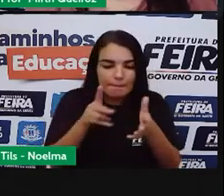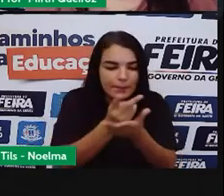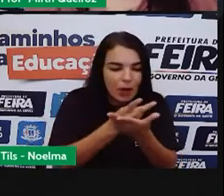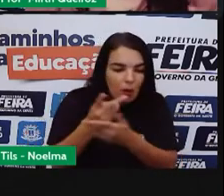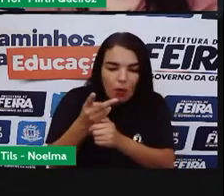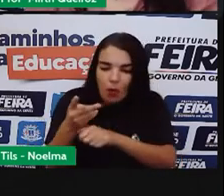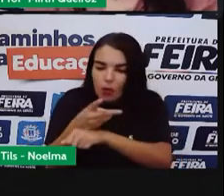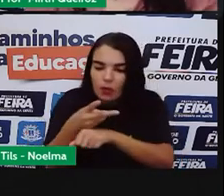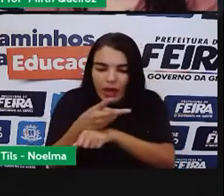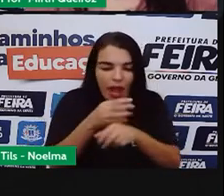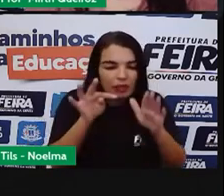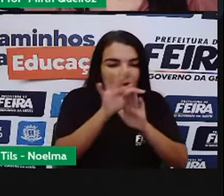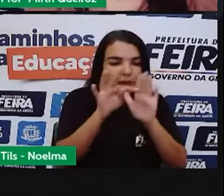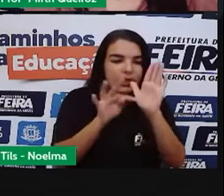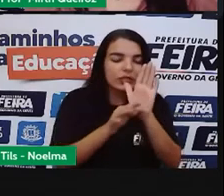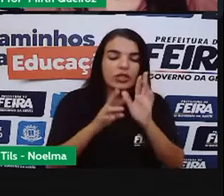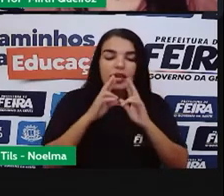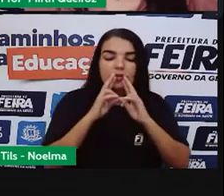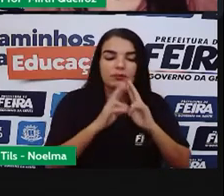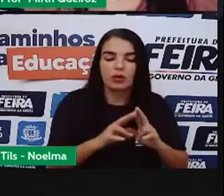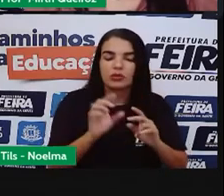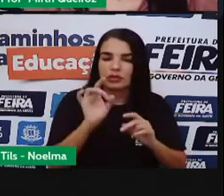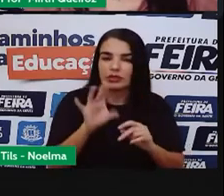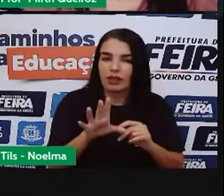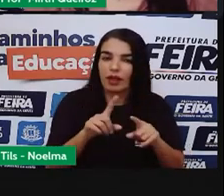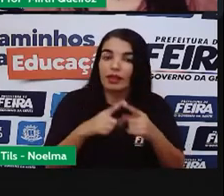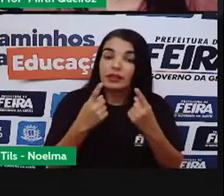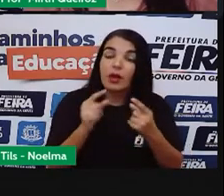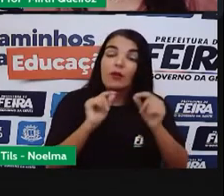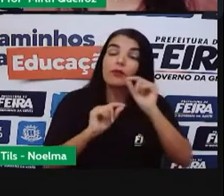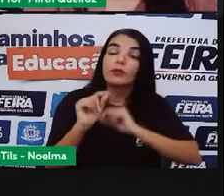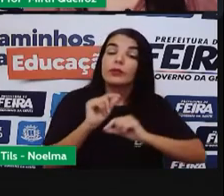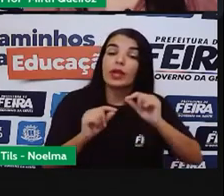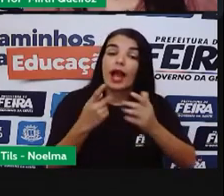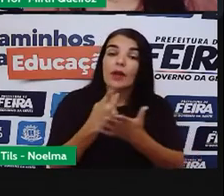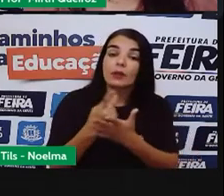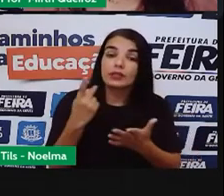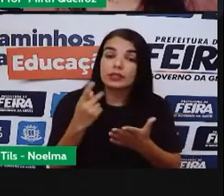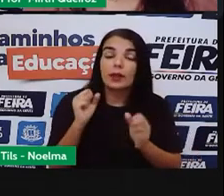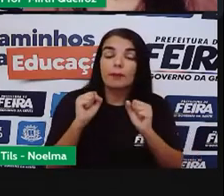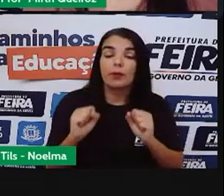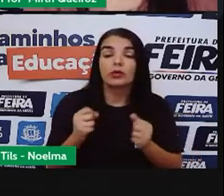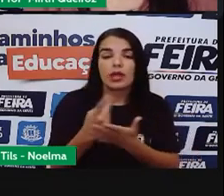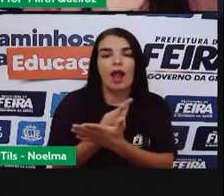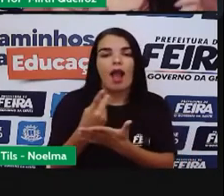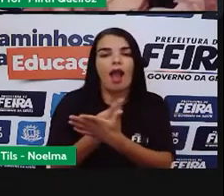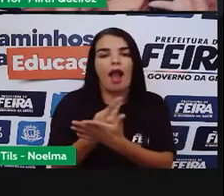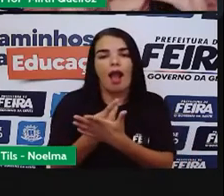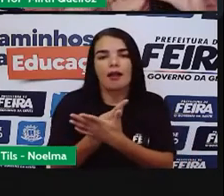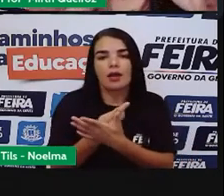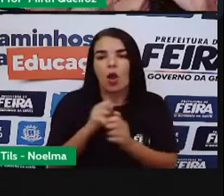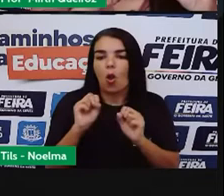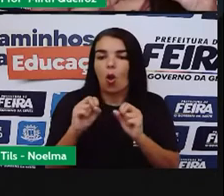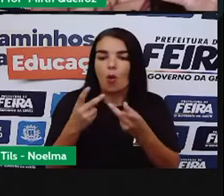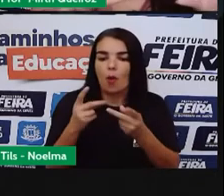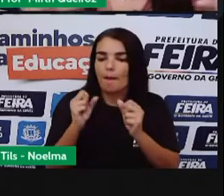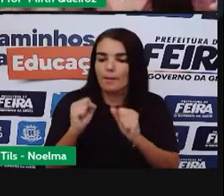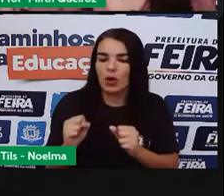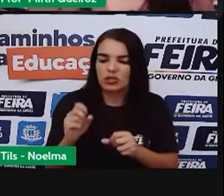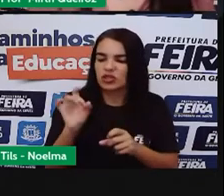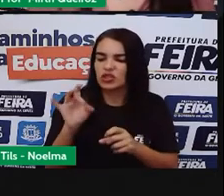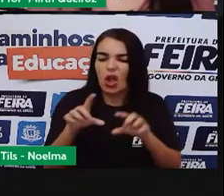resposta. Isso aí pode fazer com que ela cometa muitos erros. Ou quer ir só na